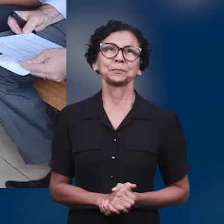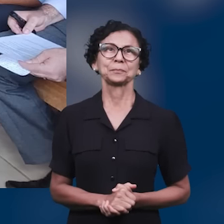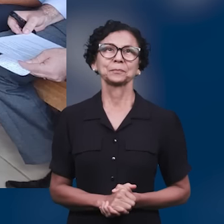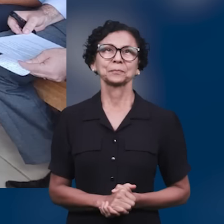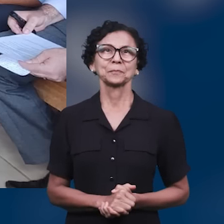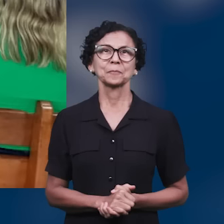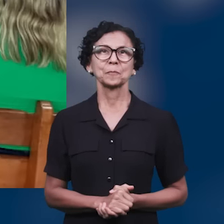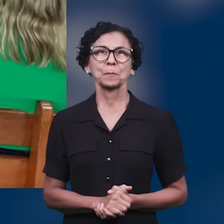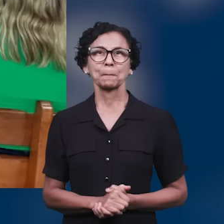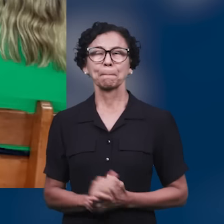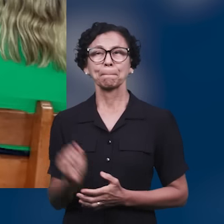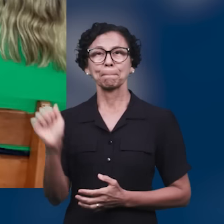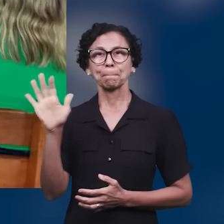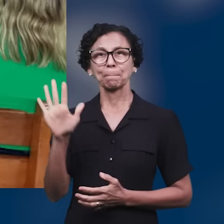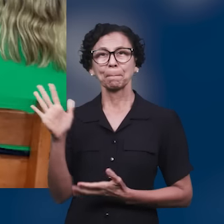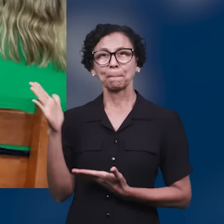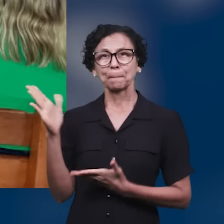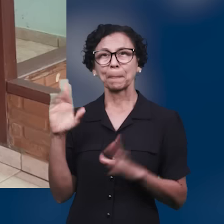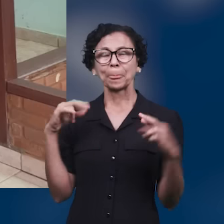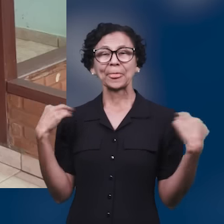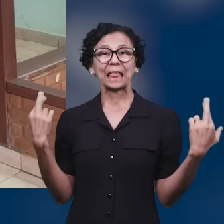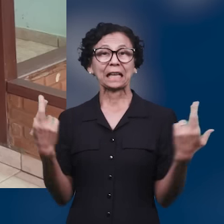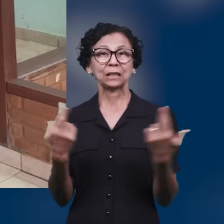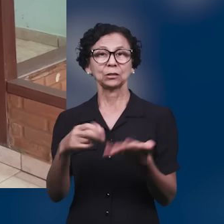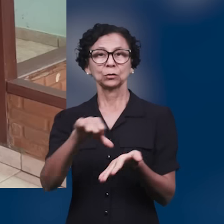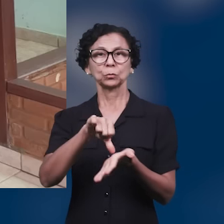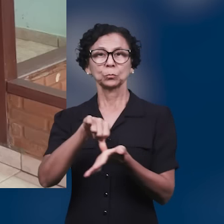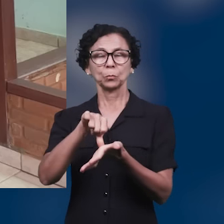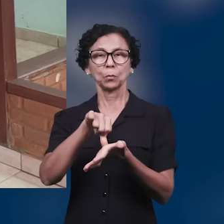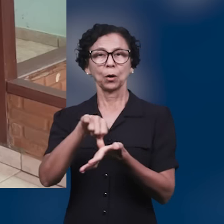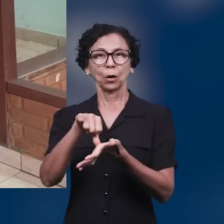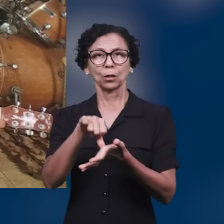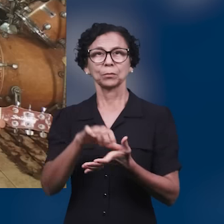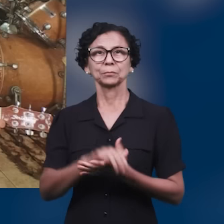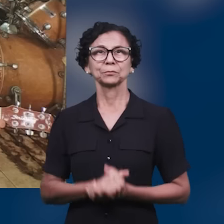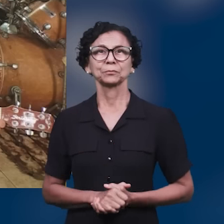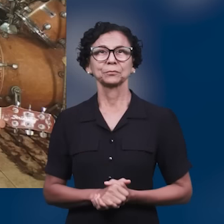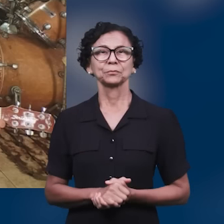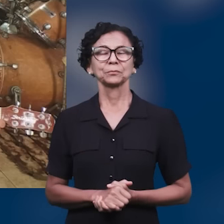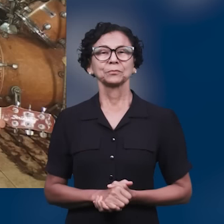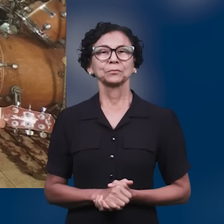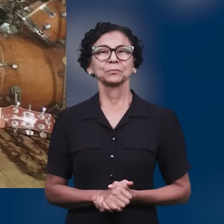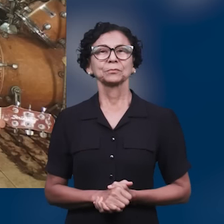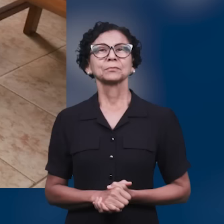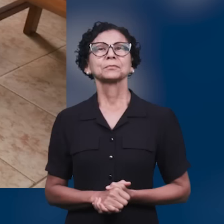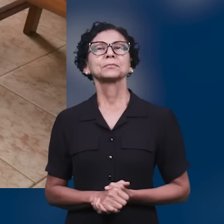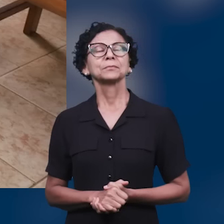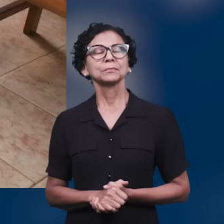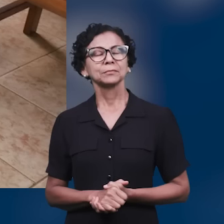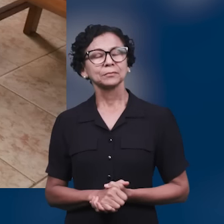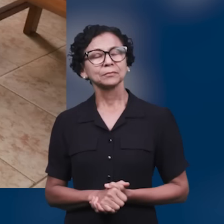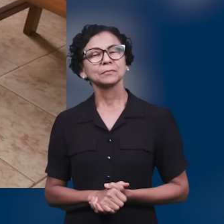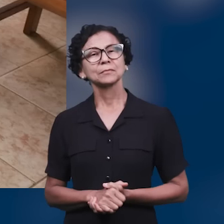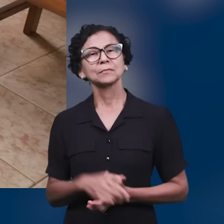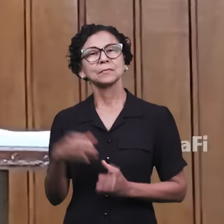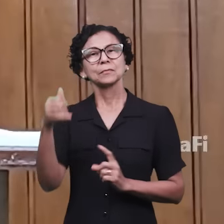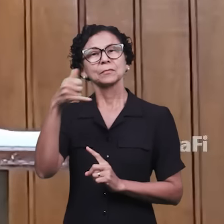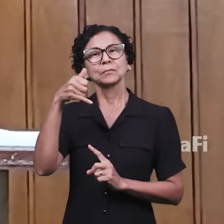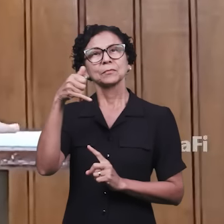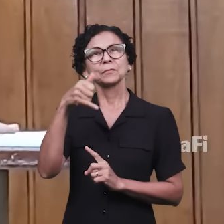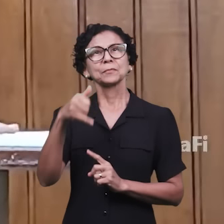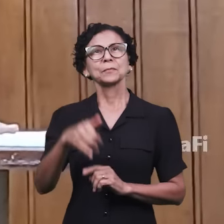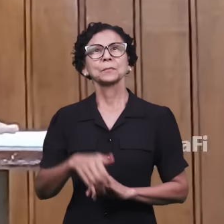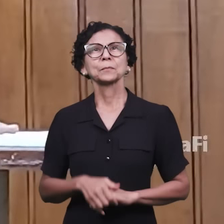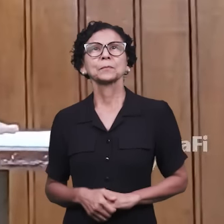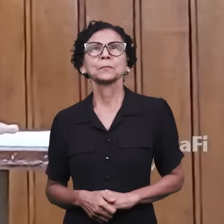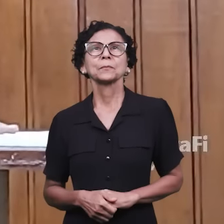Congonhas. Imagens de uma reunião do Polo 4, região de Goiães, com os irmãos que têm função. Imagens